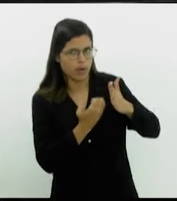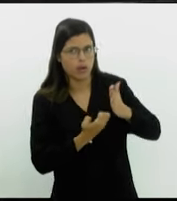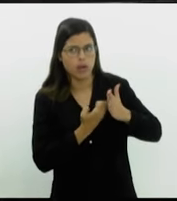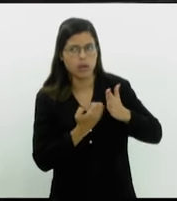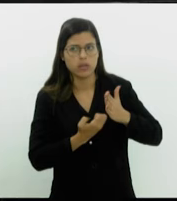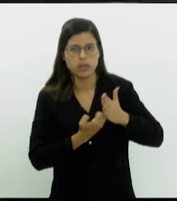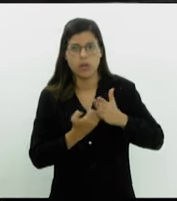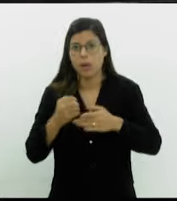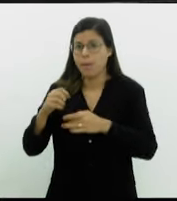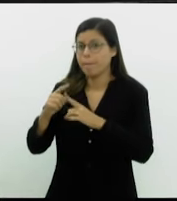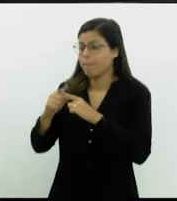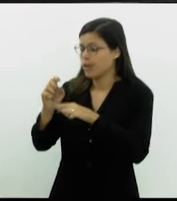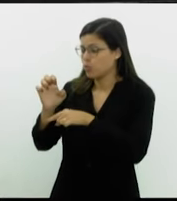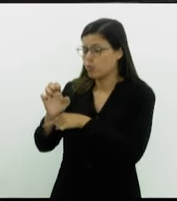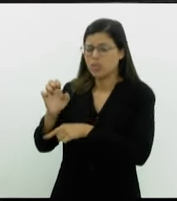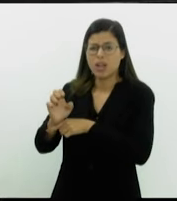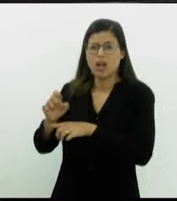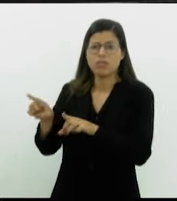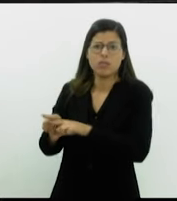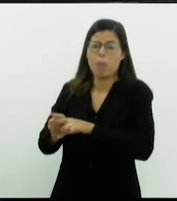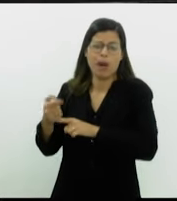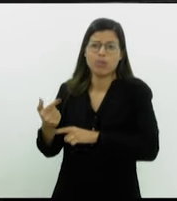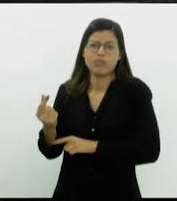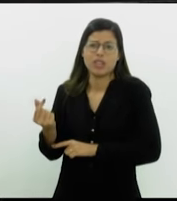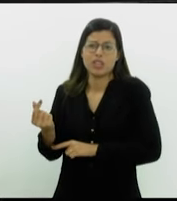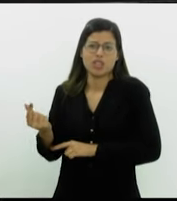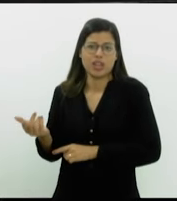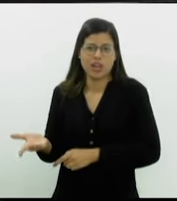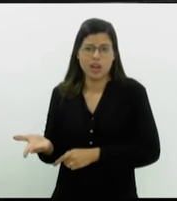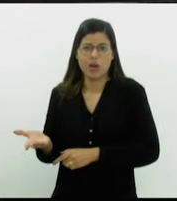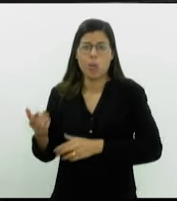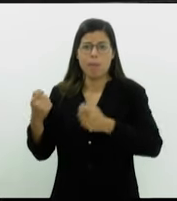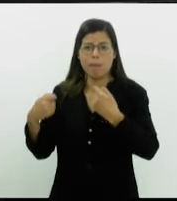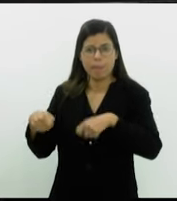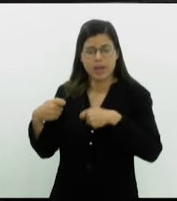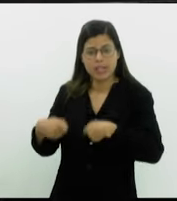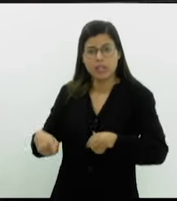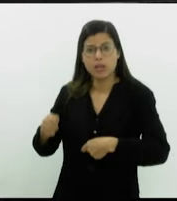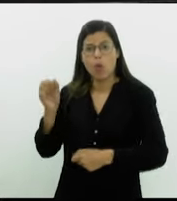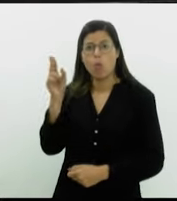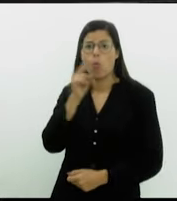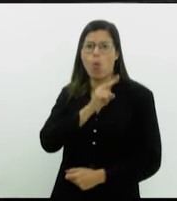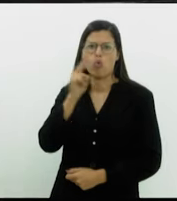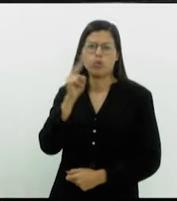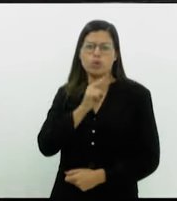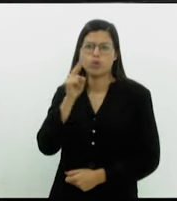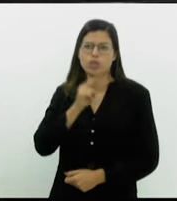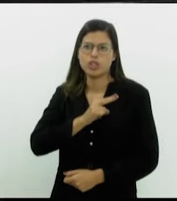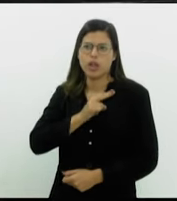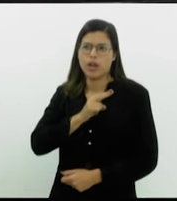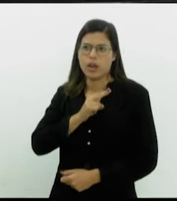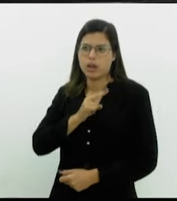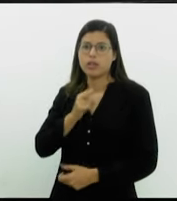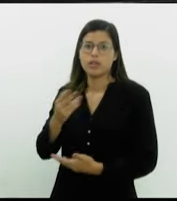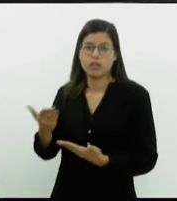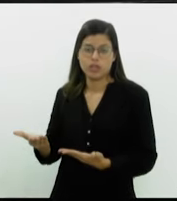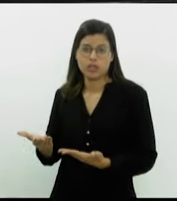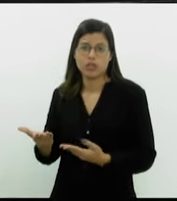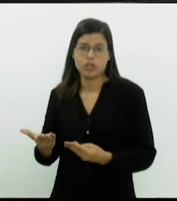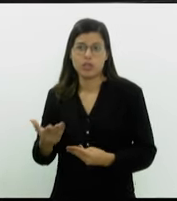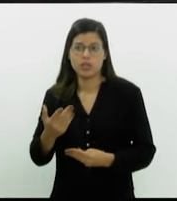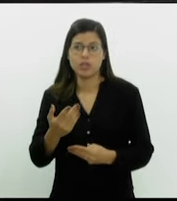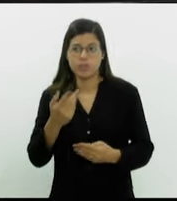quebrado que vai precisar de maneira emergencial, como interventor na concessão,